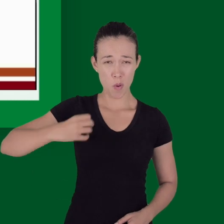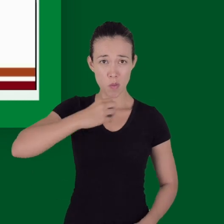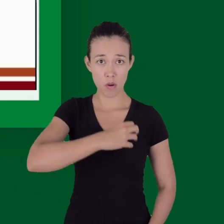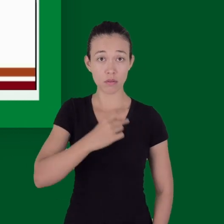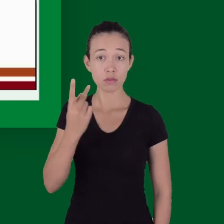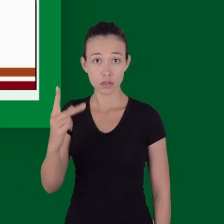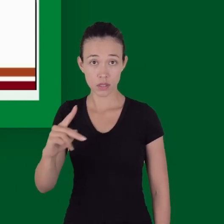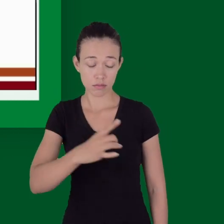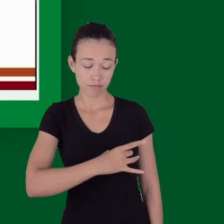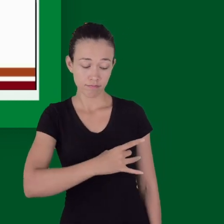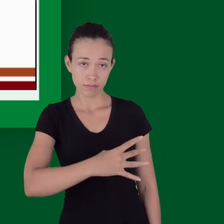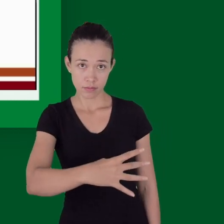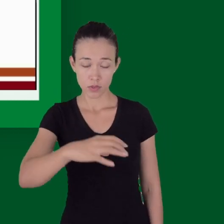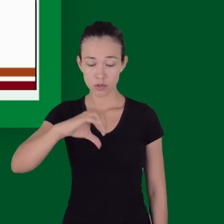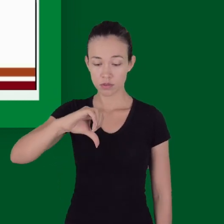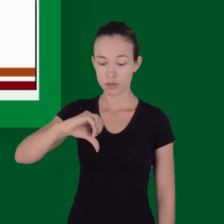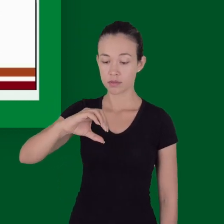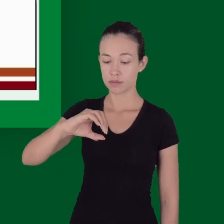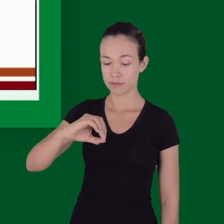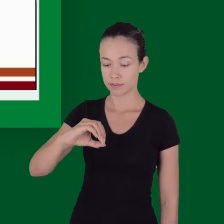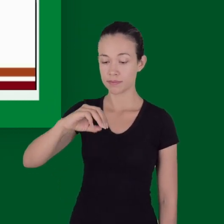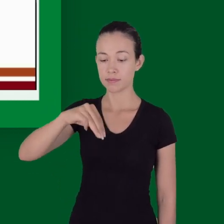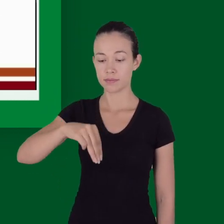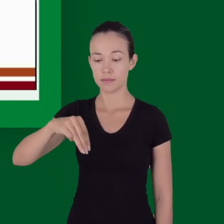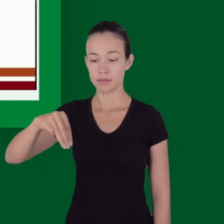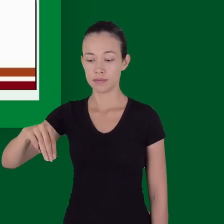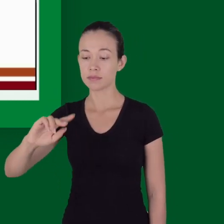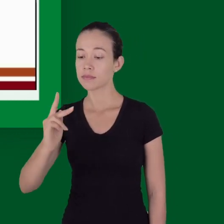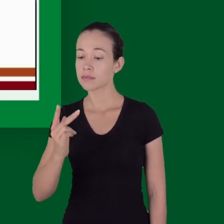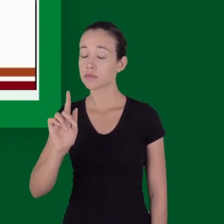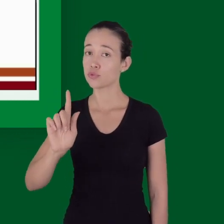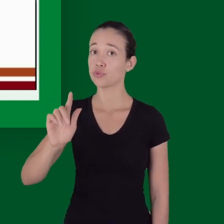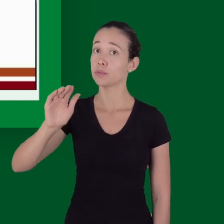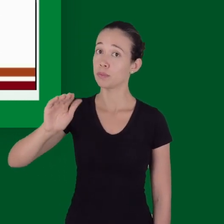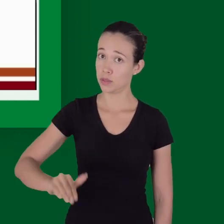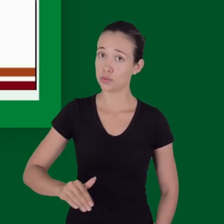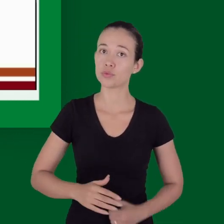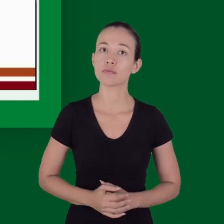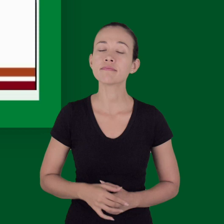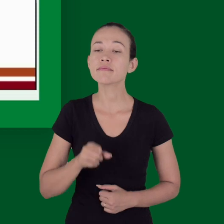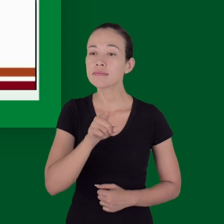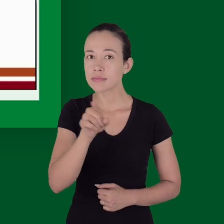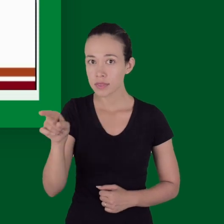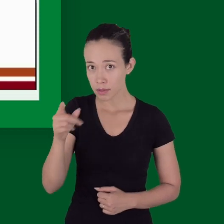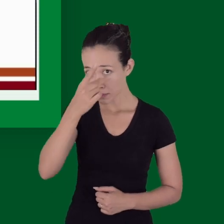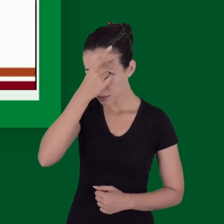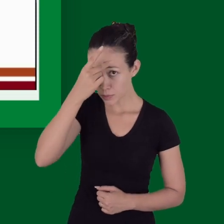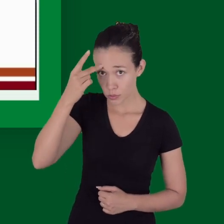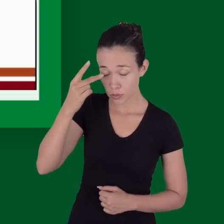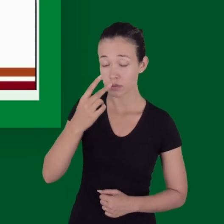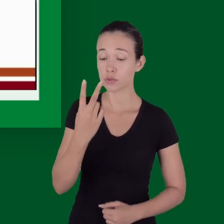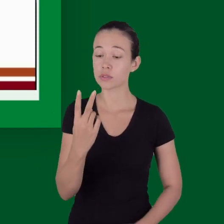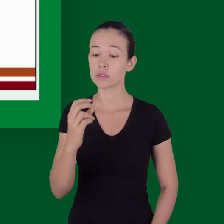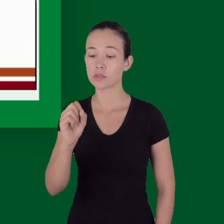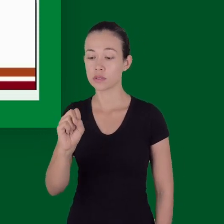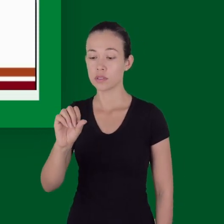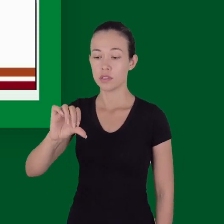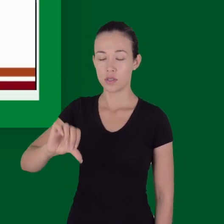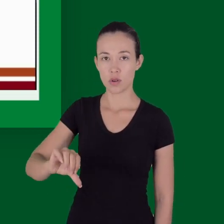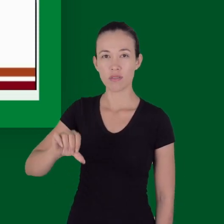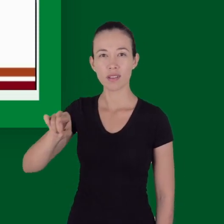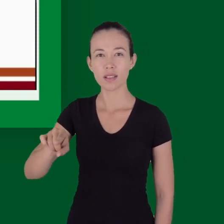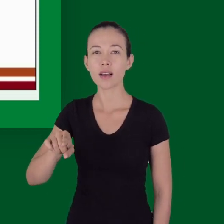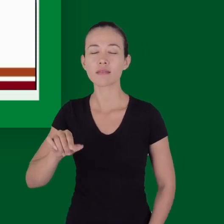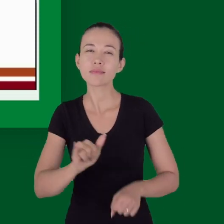598 pacientes adultos que foram vítimas de trauma penetrante no tronco tórax ou abdômen que estavam com um